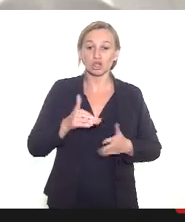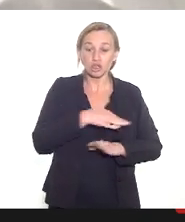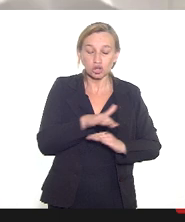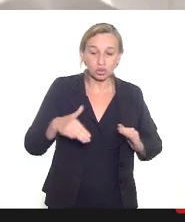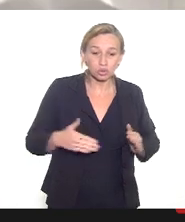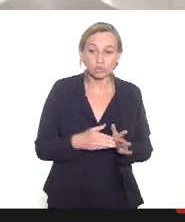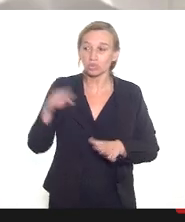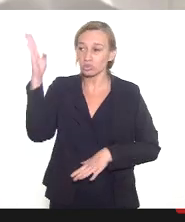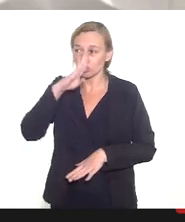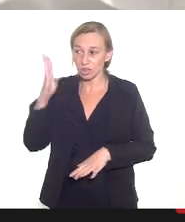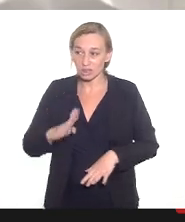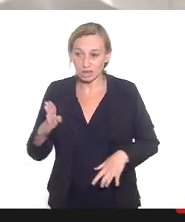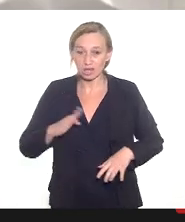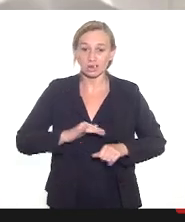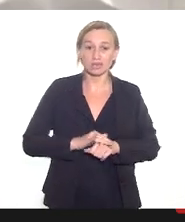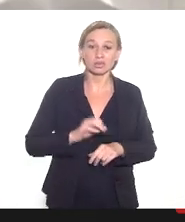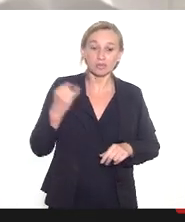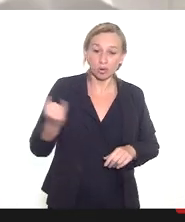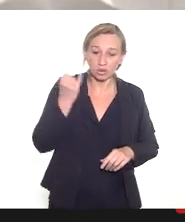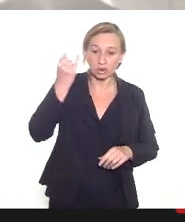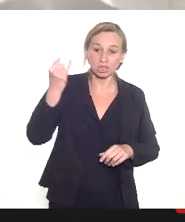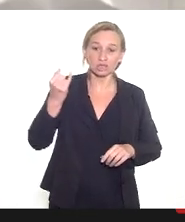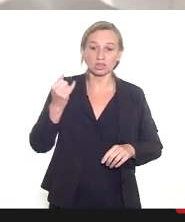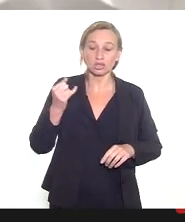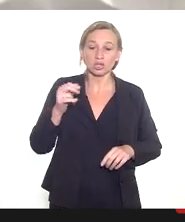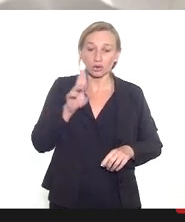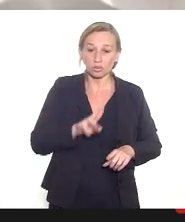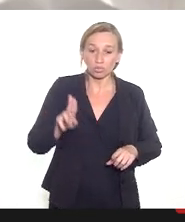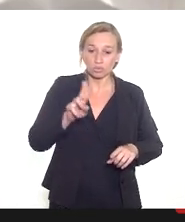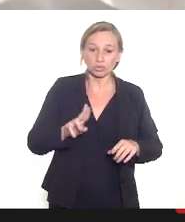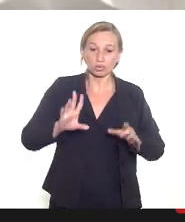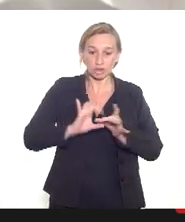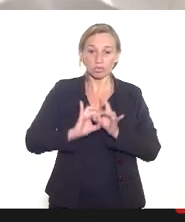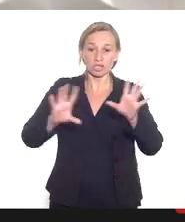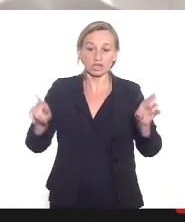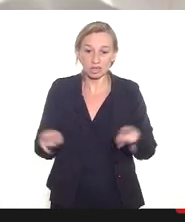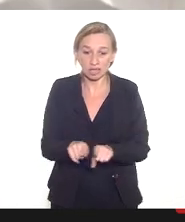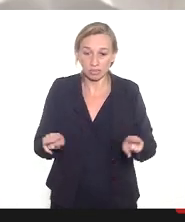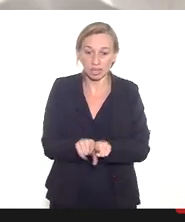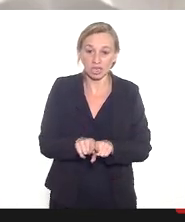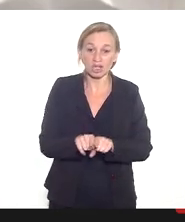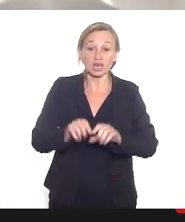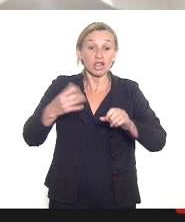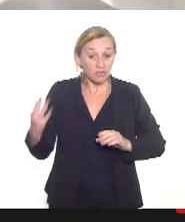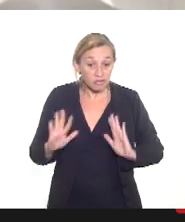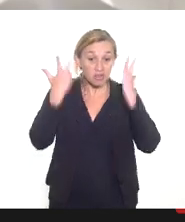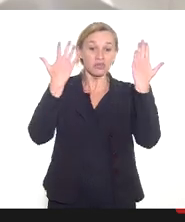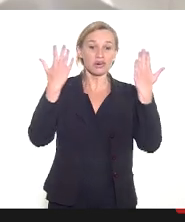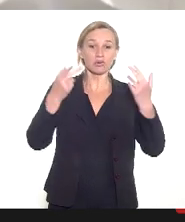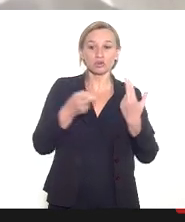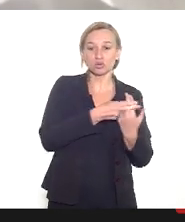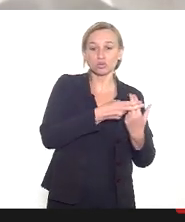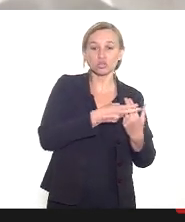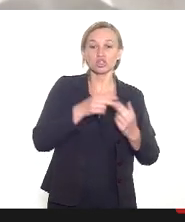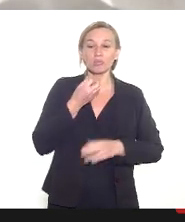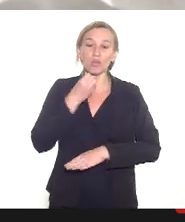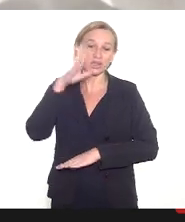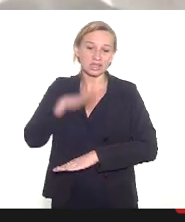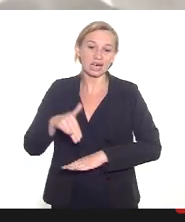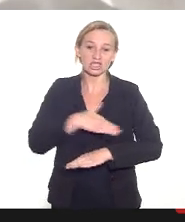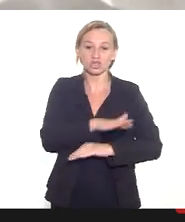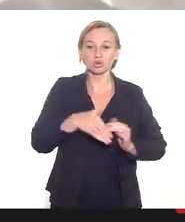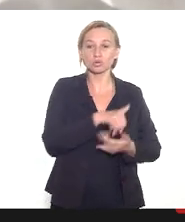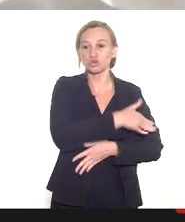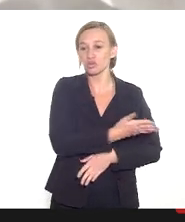todos os brasileiros esse importante instrumento da democracia também então viva o SUS e boa tarde a todas